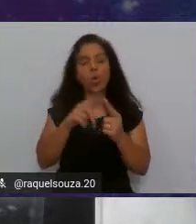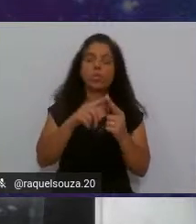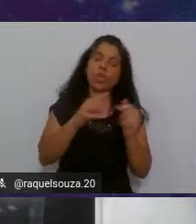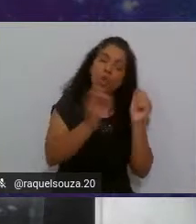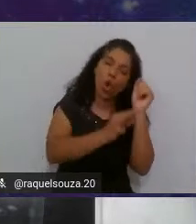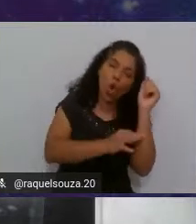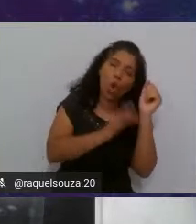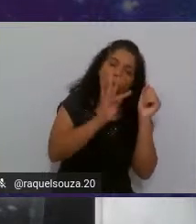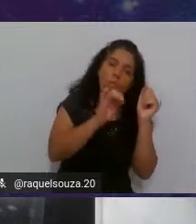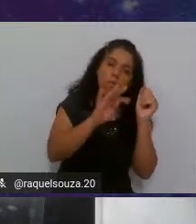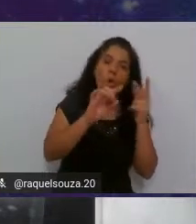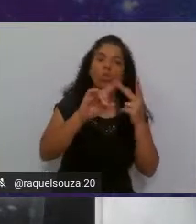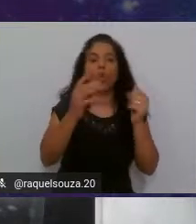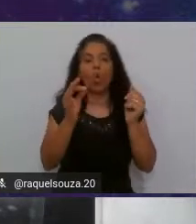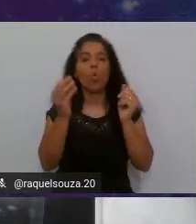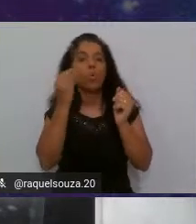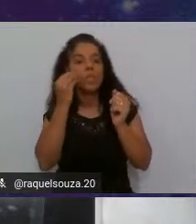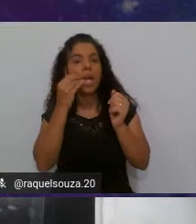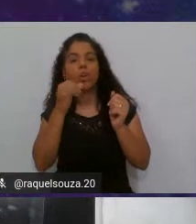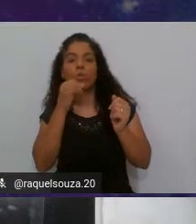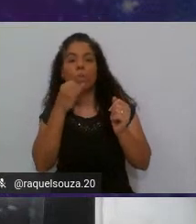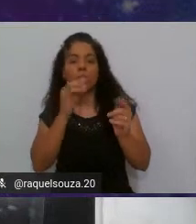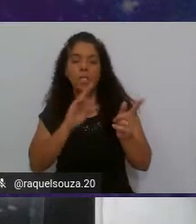quanto em testes automatizados.